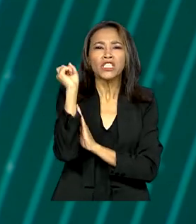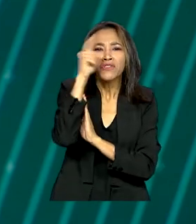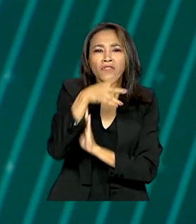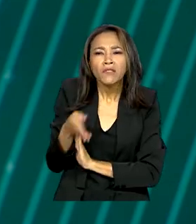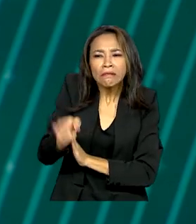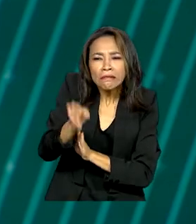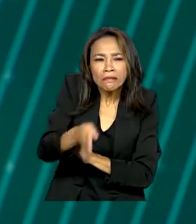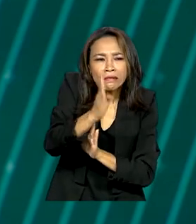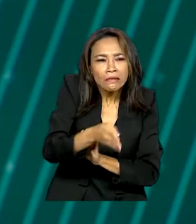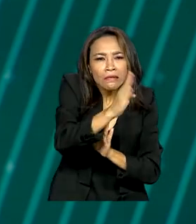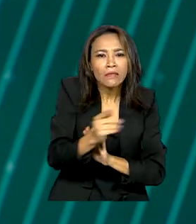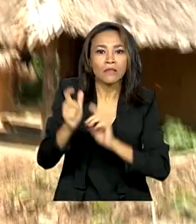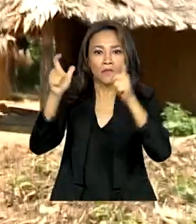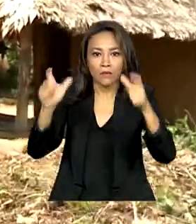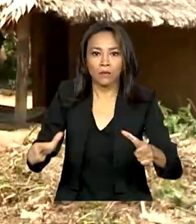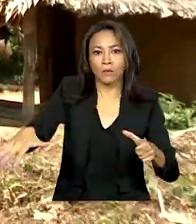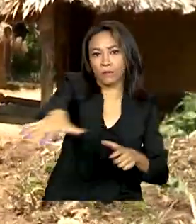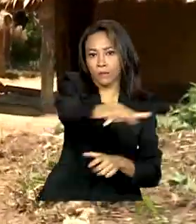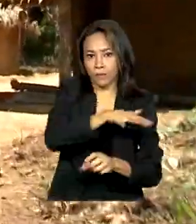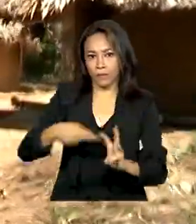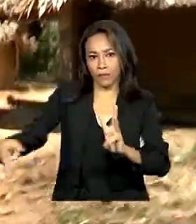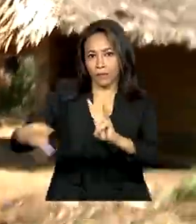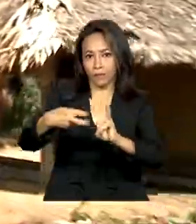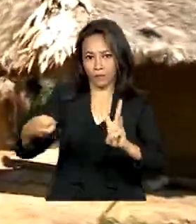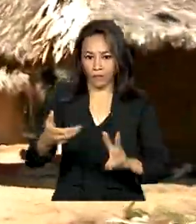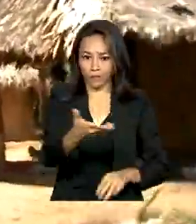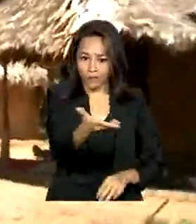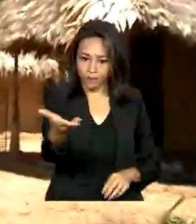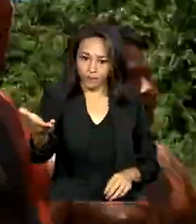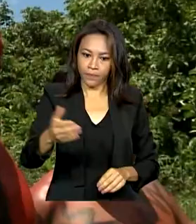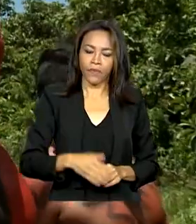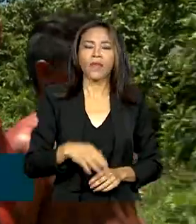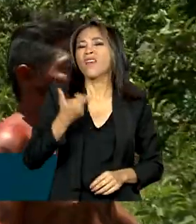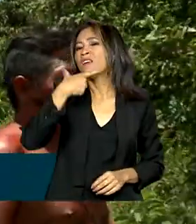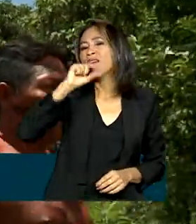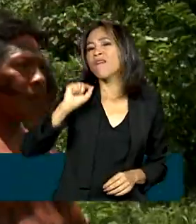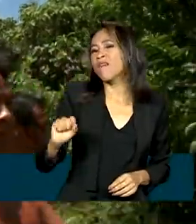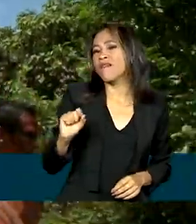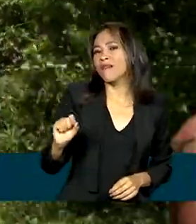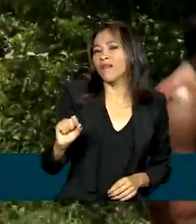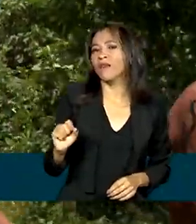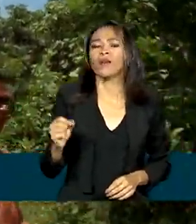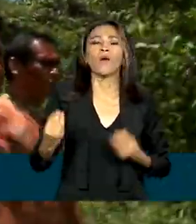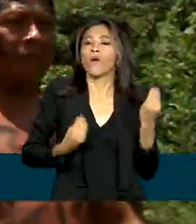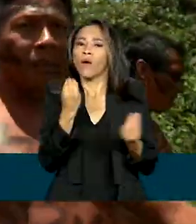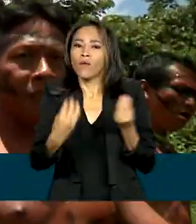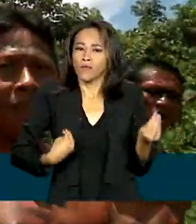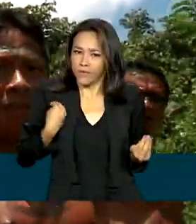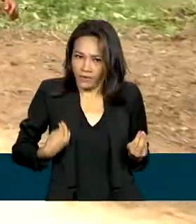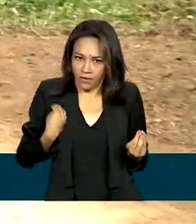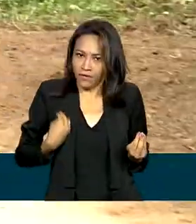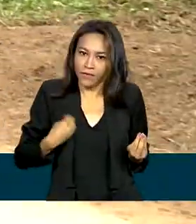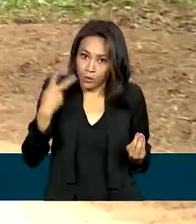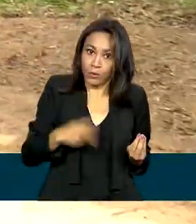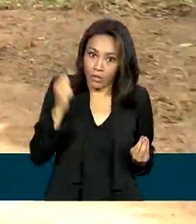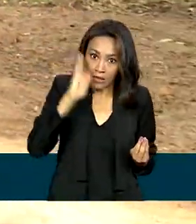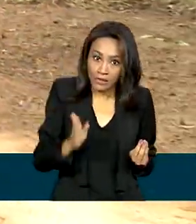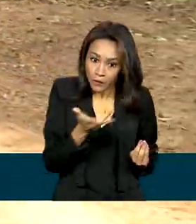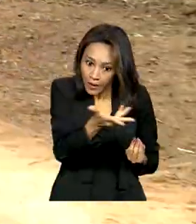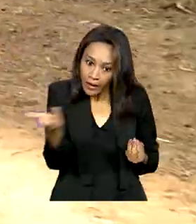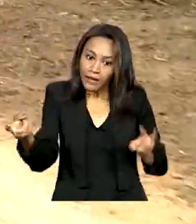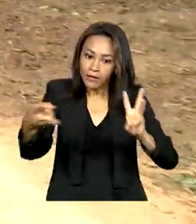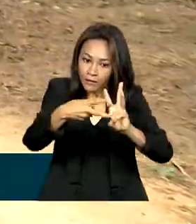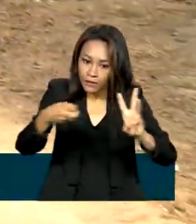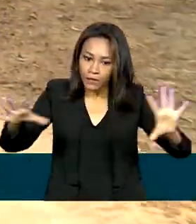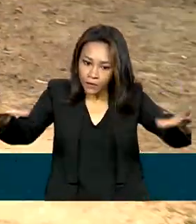no território da etnia. Quanto são, quem são e como vivem os Yanomamis no Brasil? Essas e outras